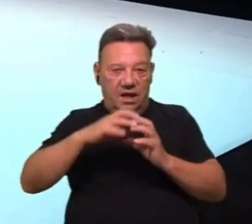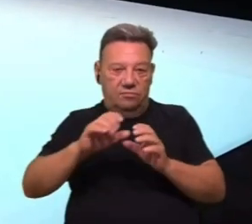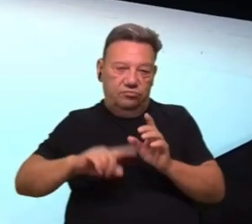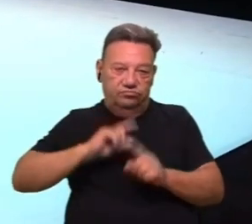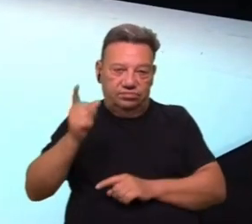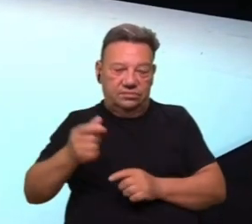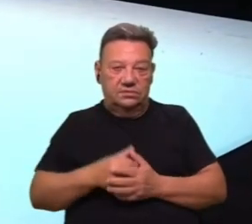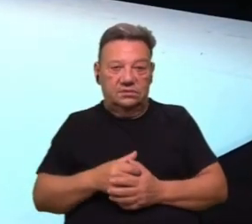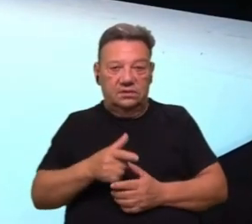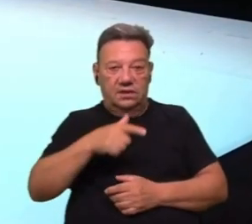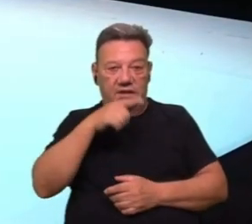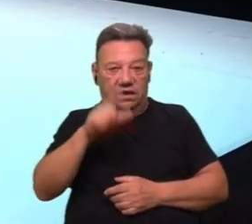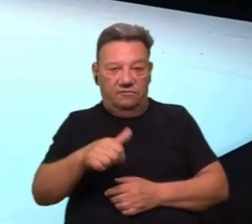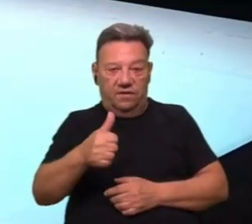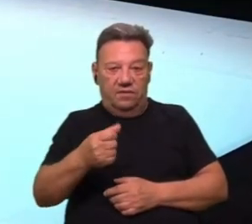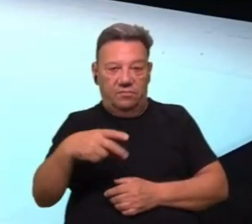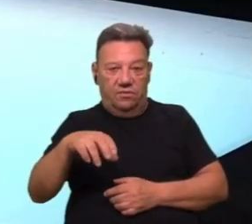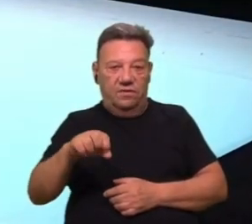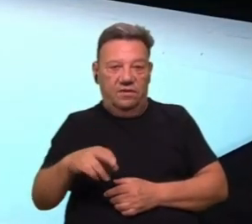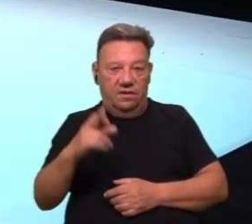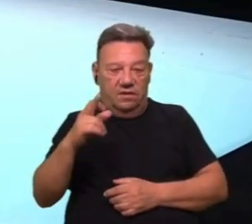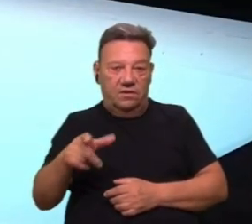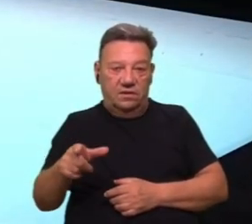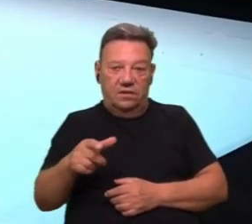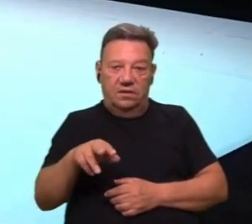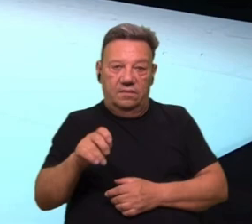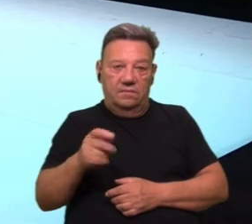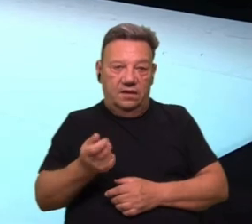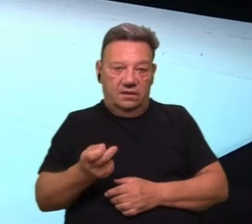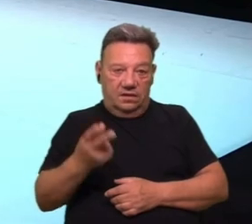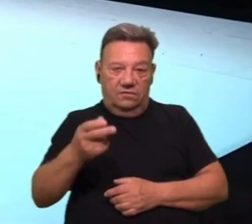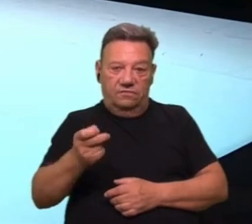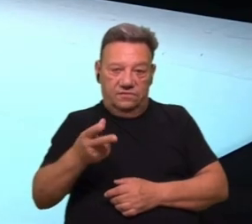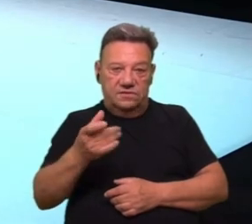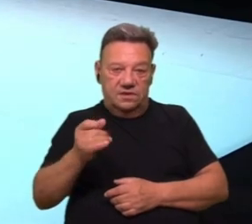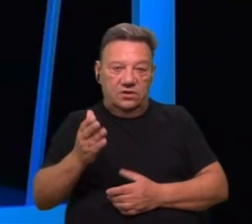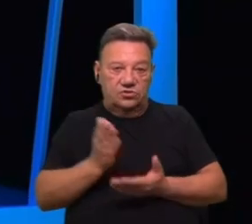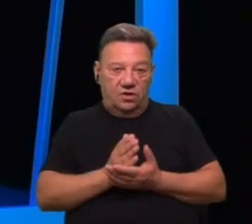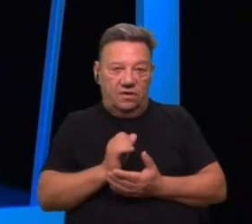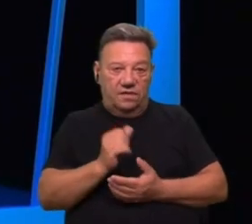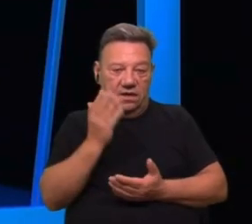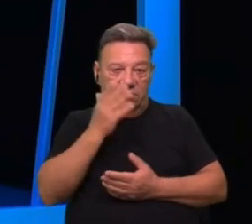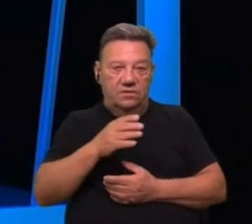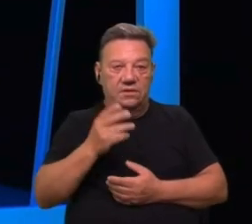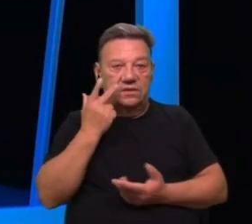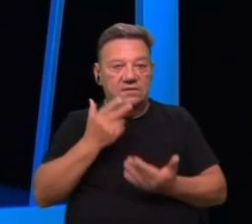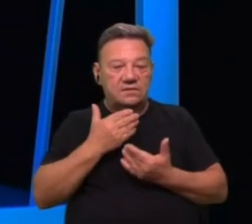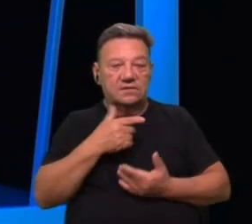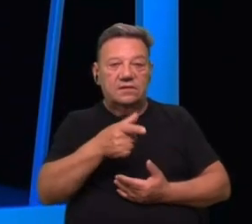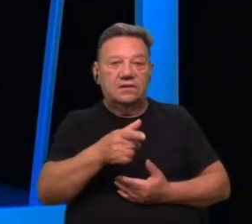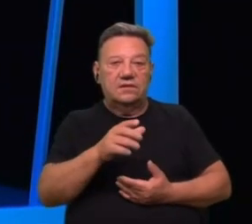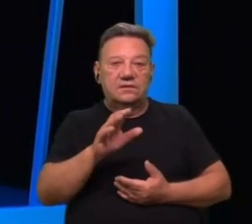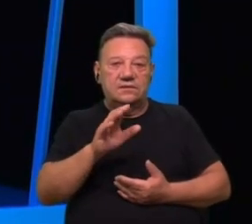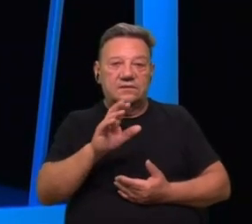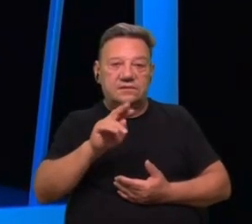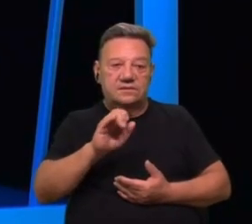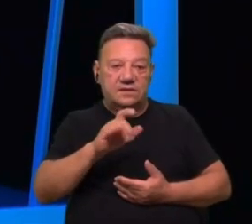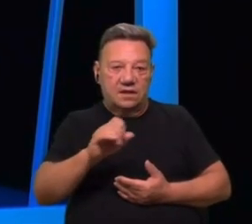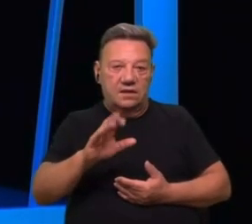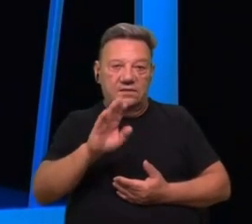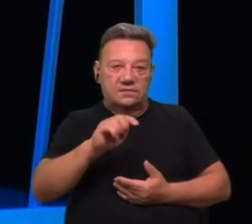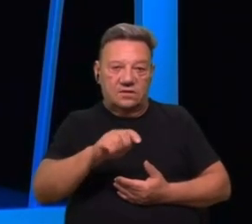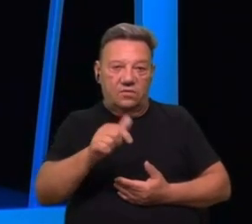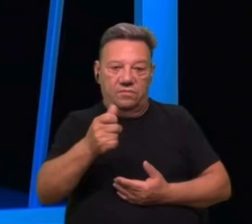Café Bonheur, de Matei Wisniec, pela Escola da Noite, em cena no Teatro da Cerca de São